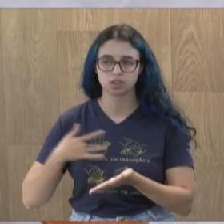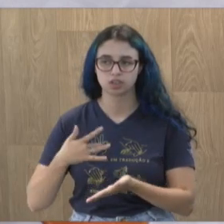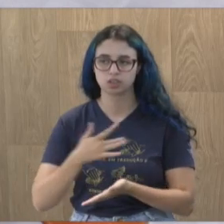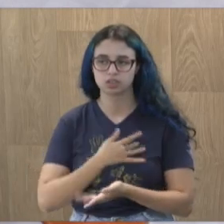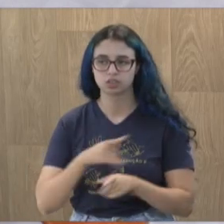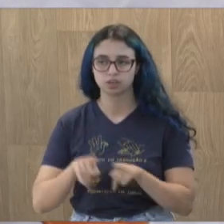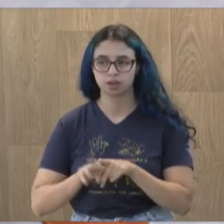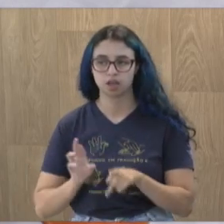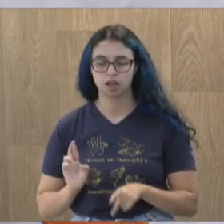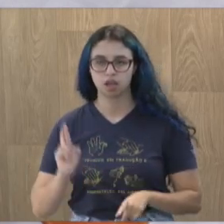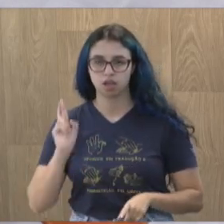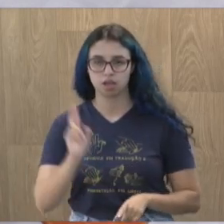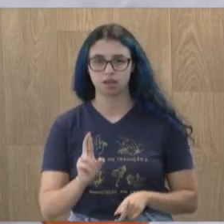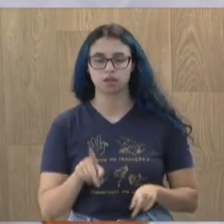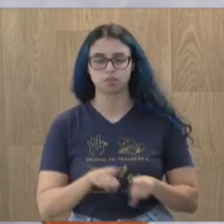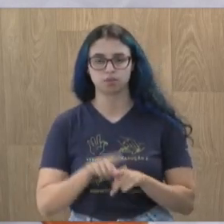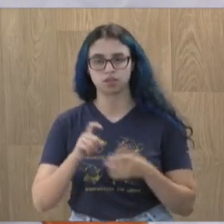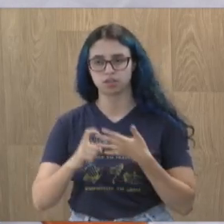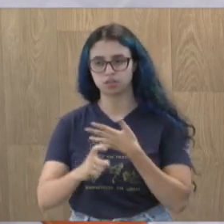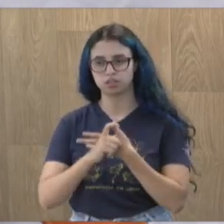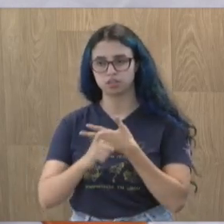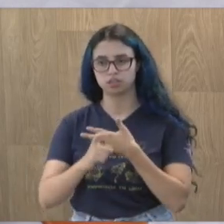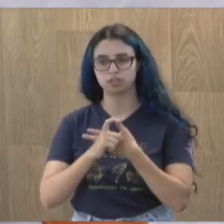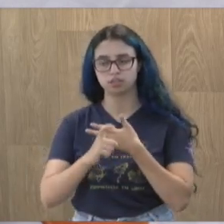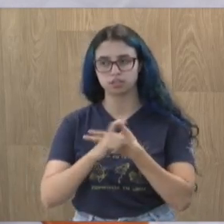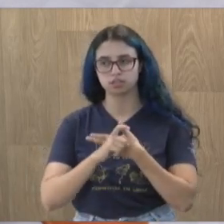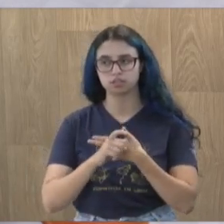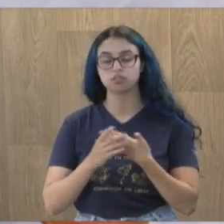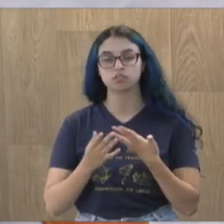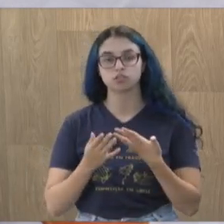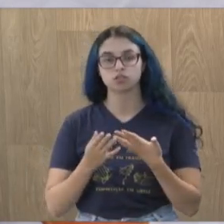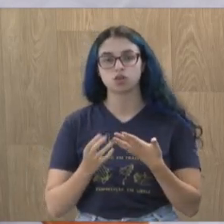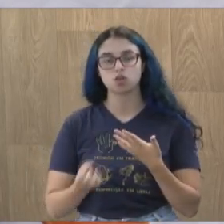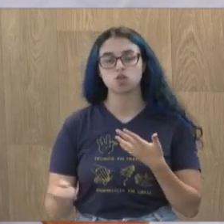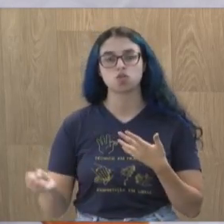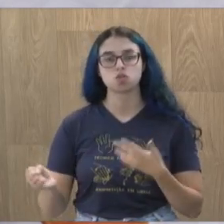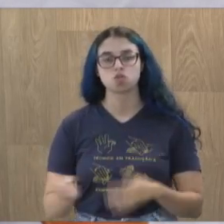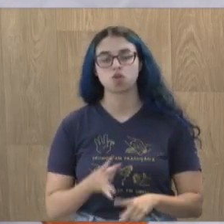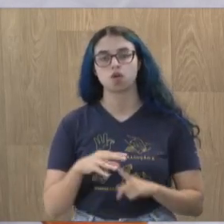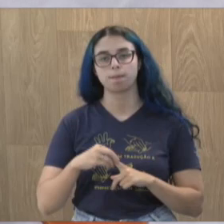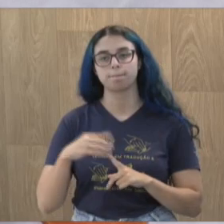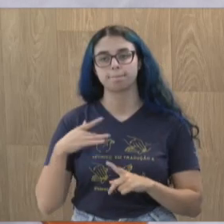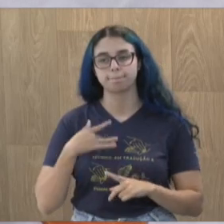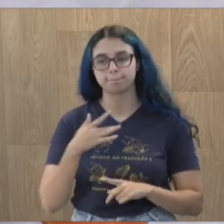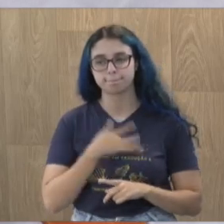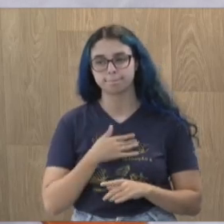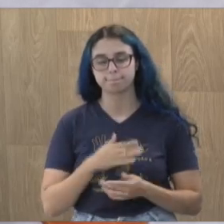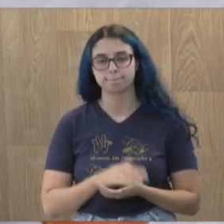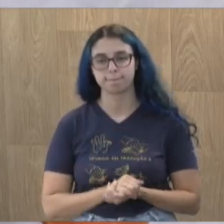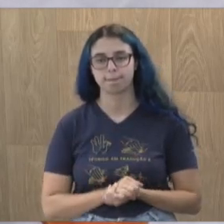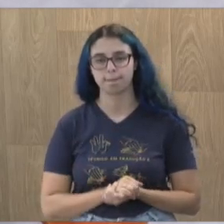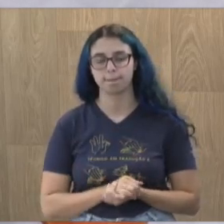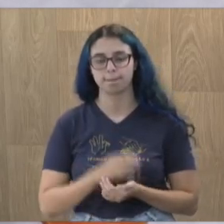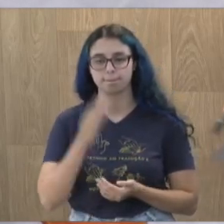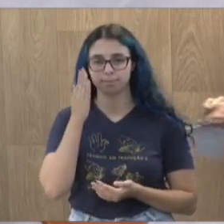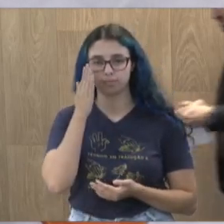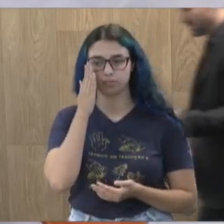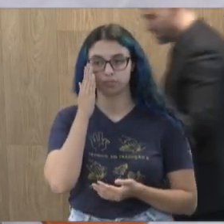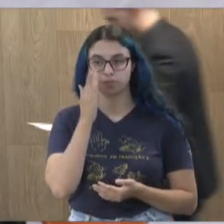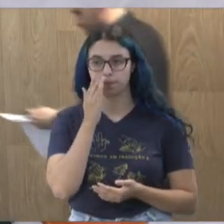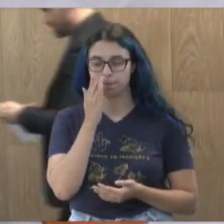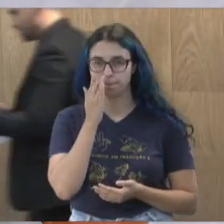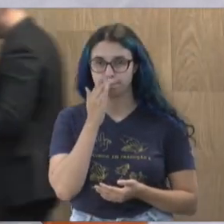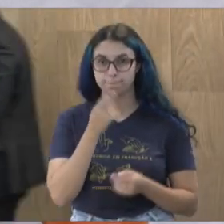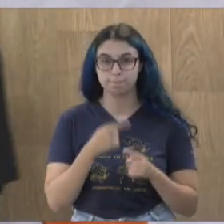representante e o executivo, para que possamos, gente, uma unidade nova. Até aquela região ali, a região, como a gente sempre falando, uma região que